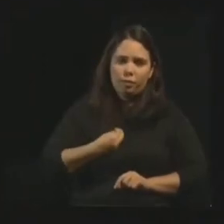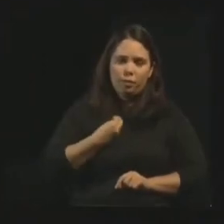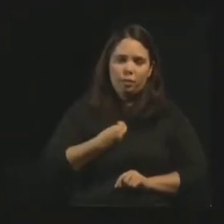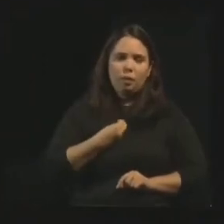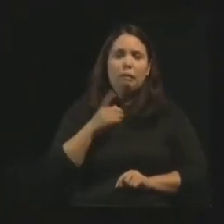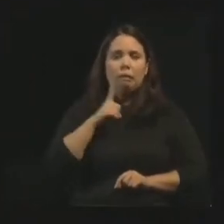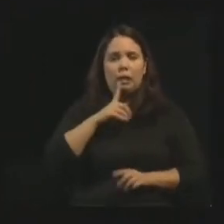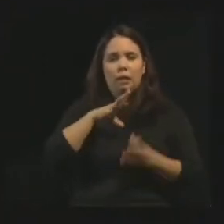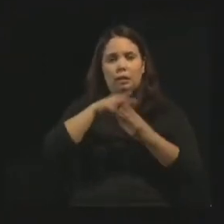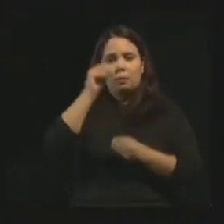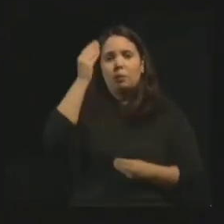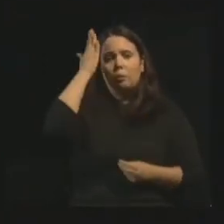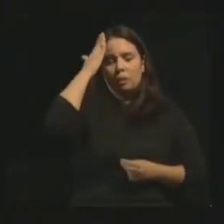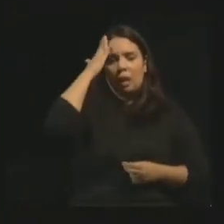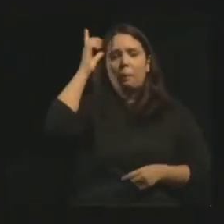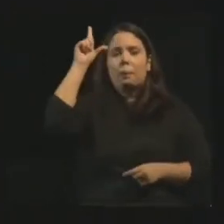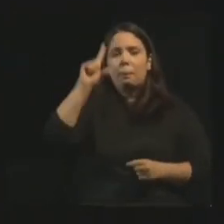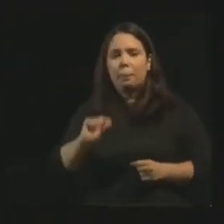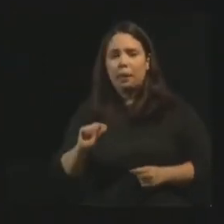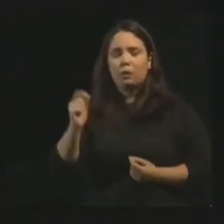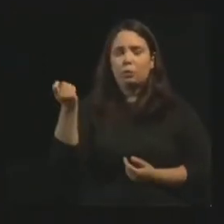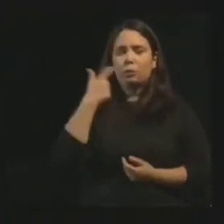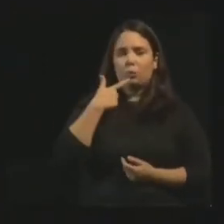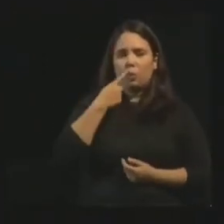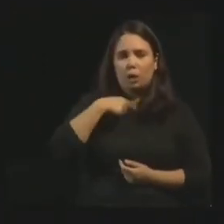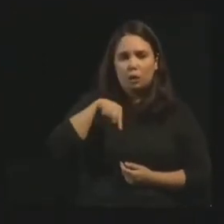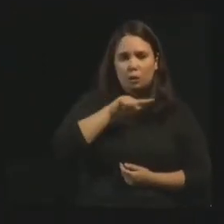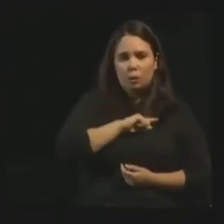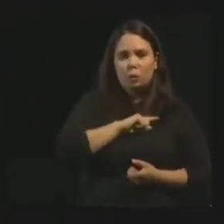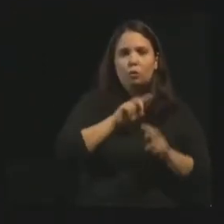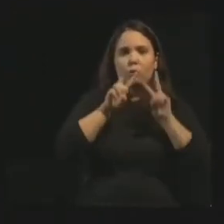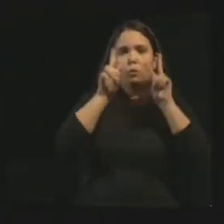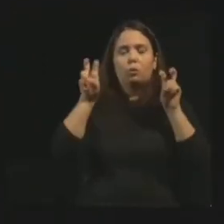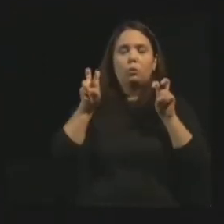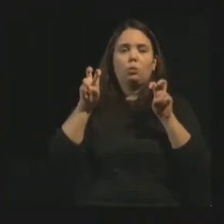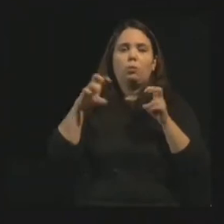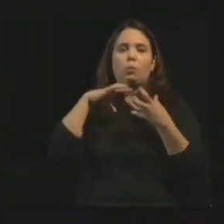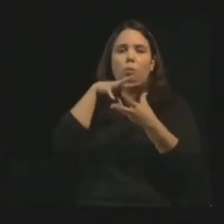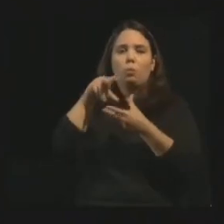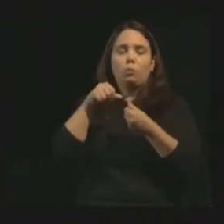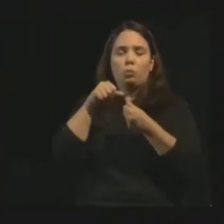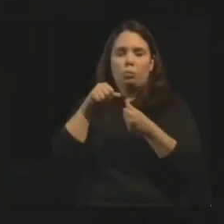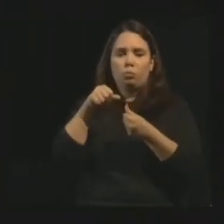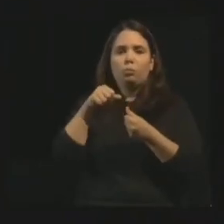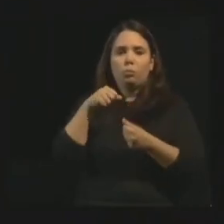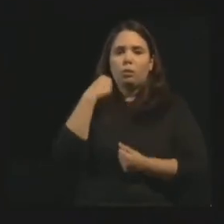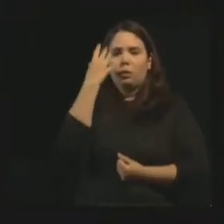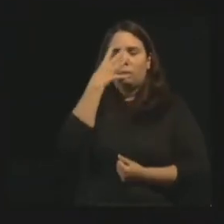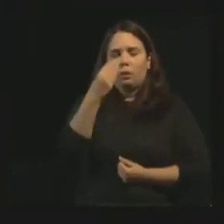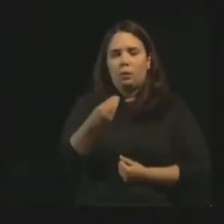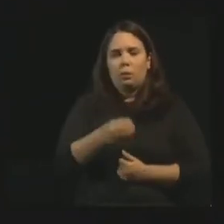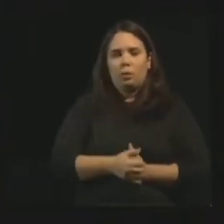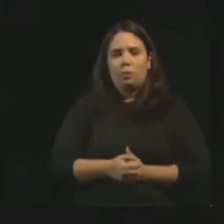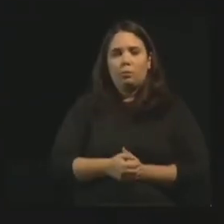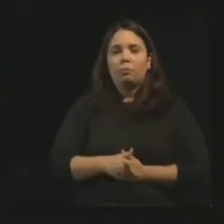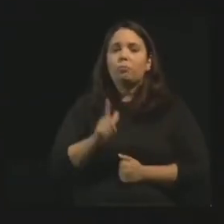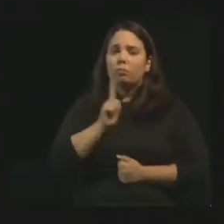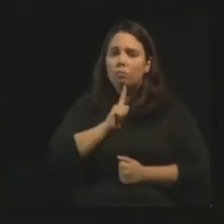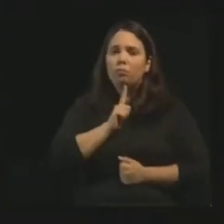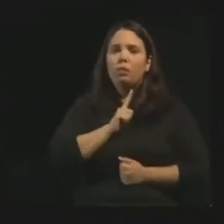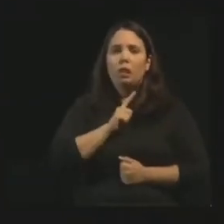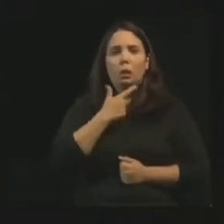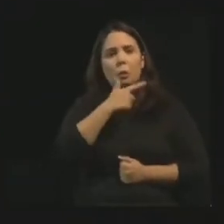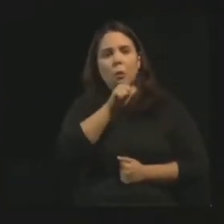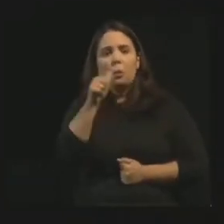tem espíritos que sabem menos do que nós sobre o mundo espiritual, tem espíritos que sabem tanto quanto nós, e há sim os